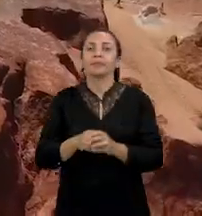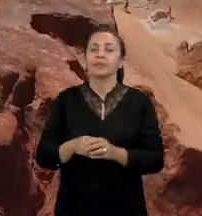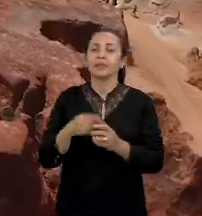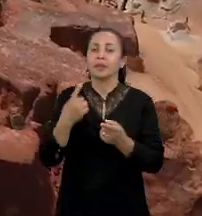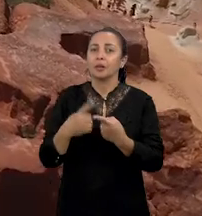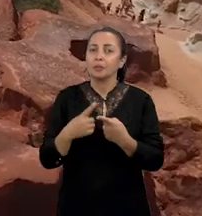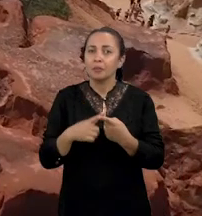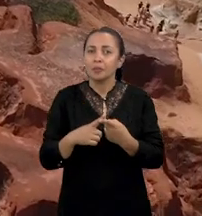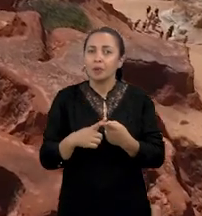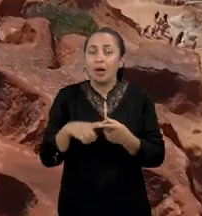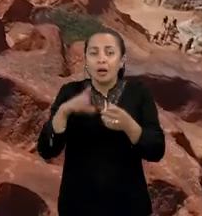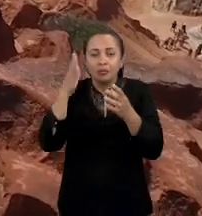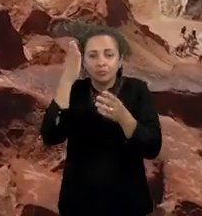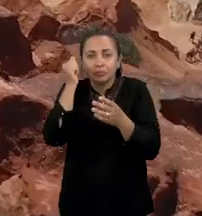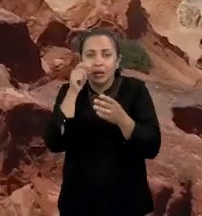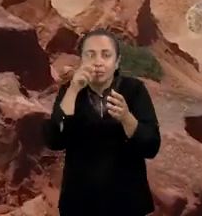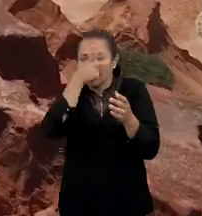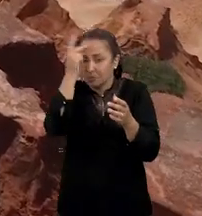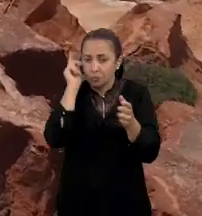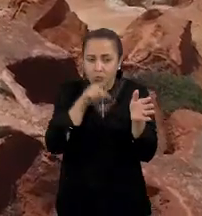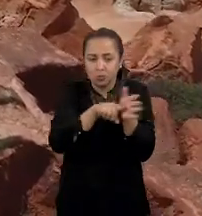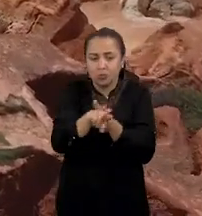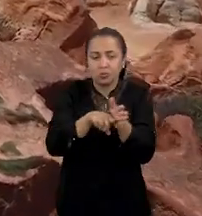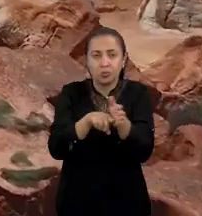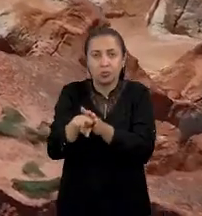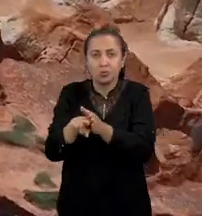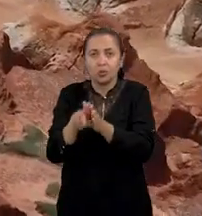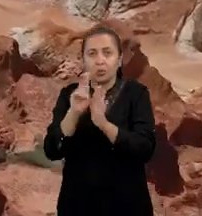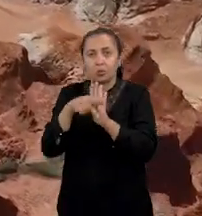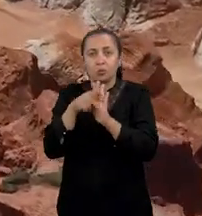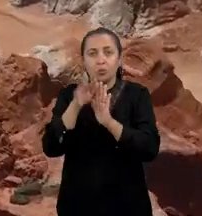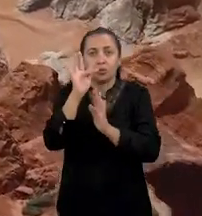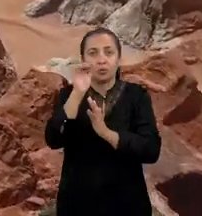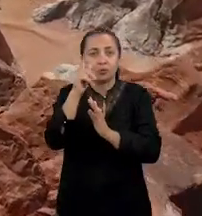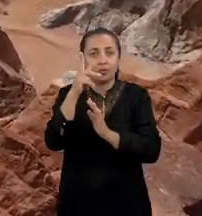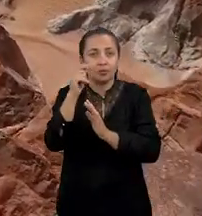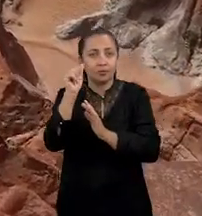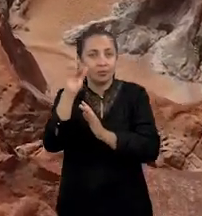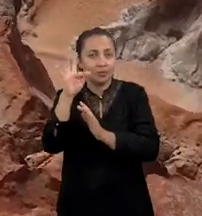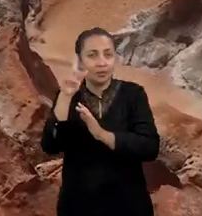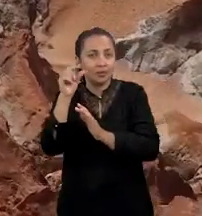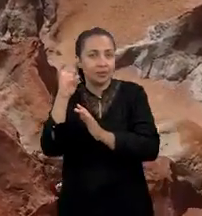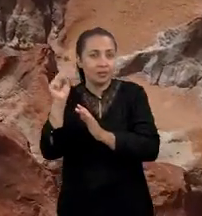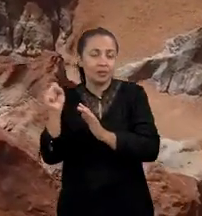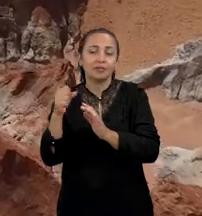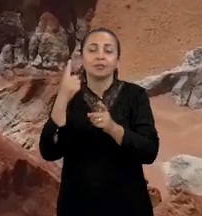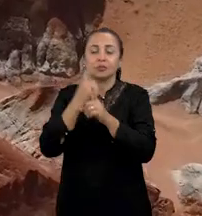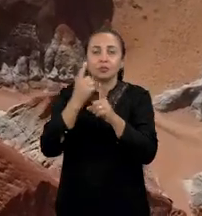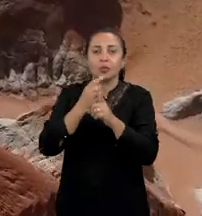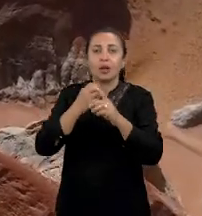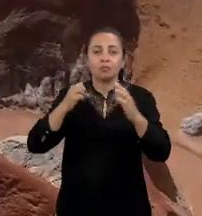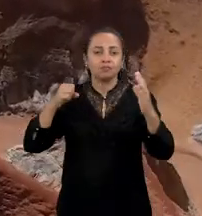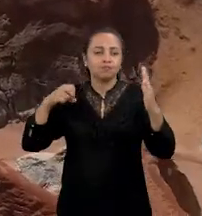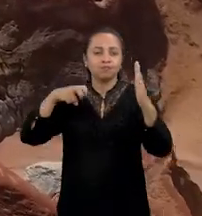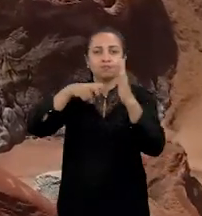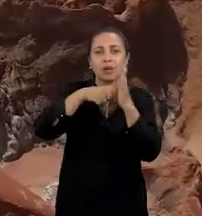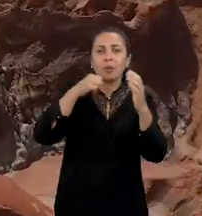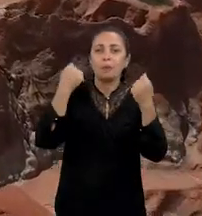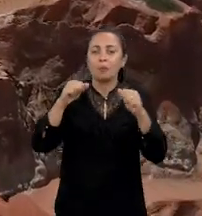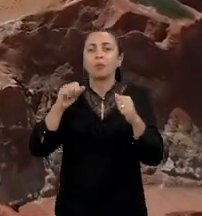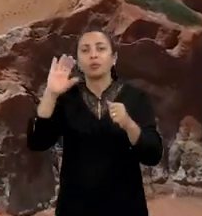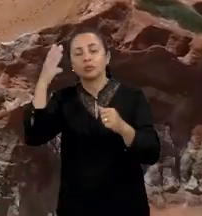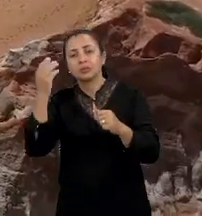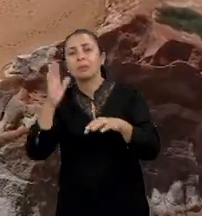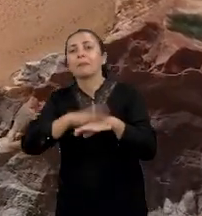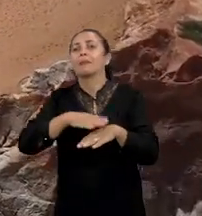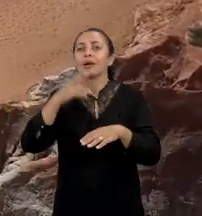diagnóstico desses riscos, realizado por pesquisadores do projeto Falésias, indica que acidentes nesses locais podem